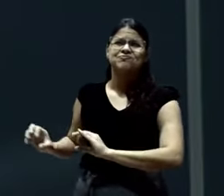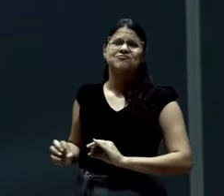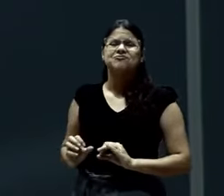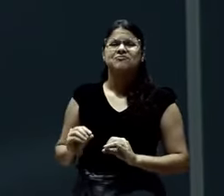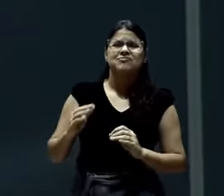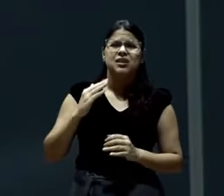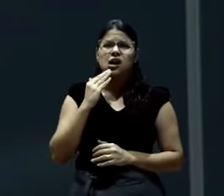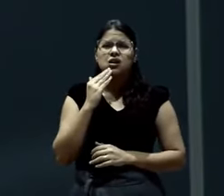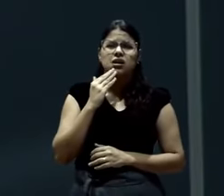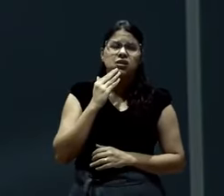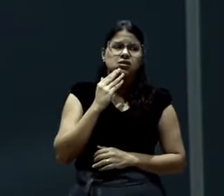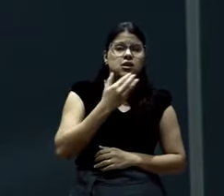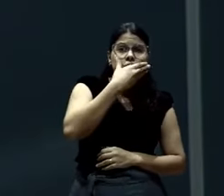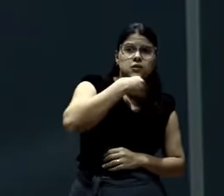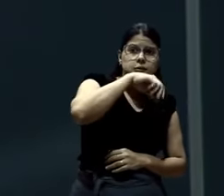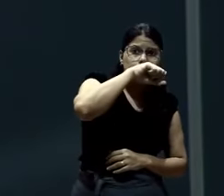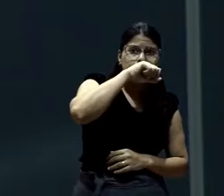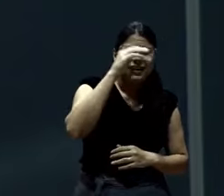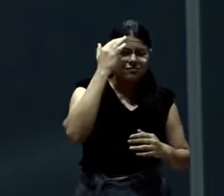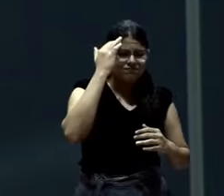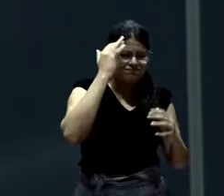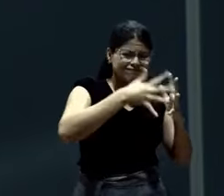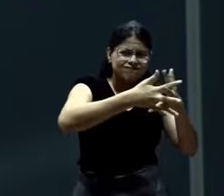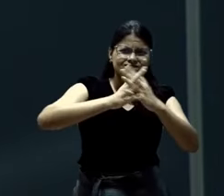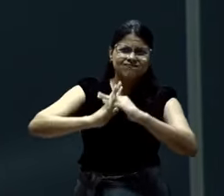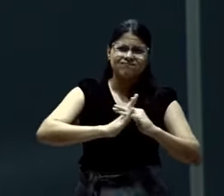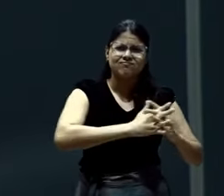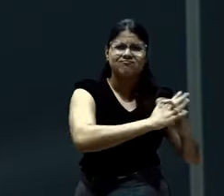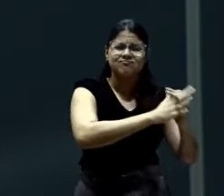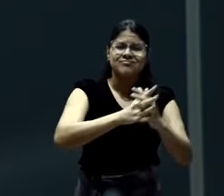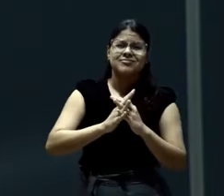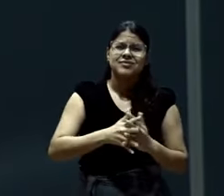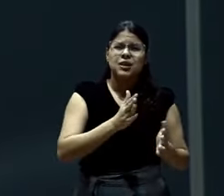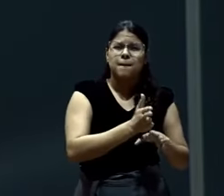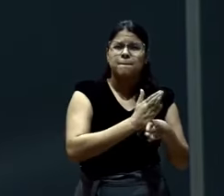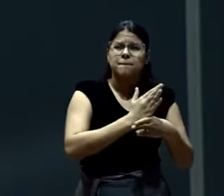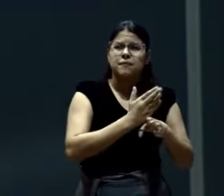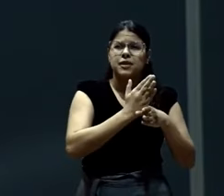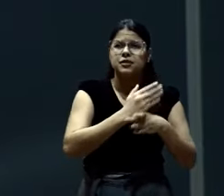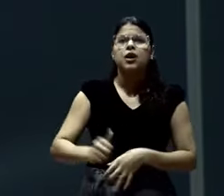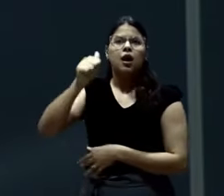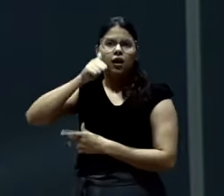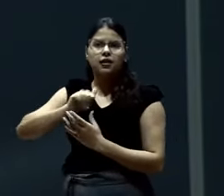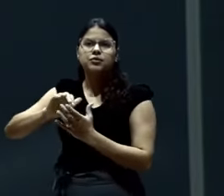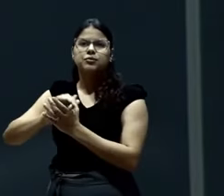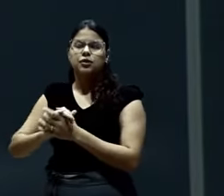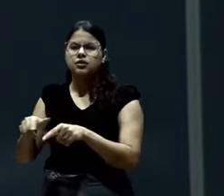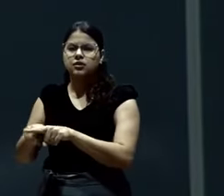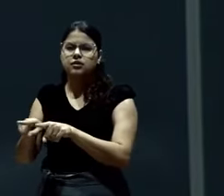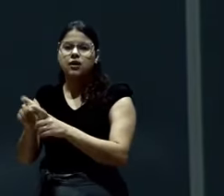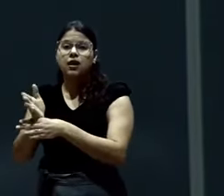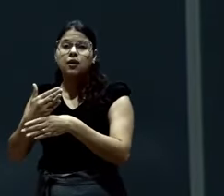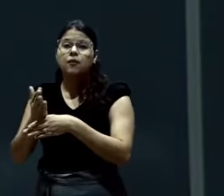Quando o pai se perde, ele põe em risco a mãe a se perder. Porque